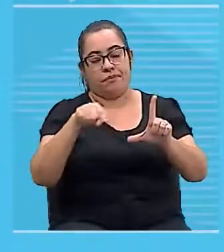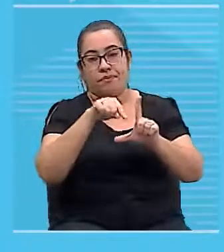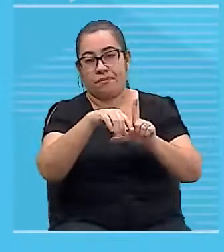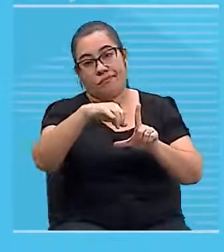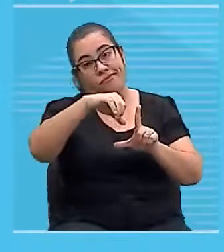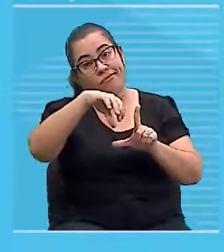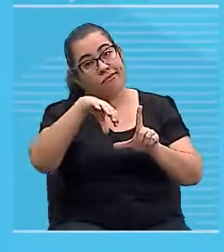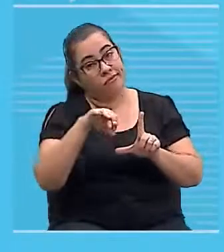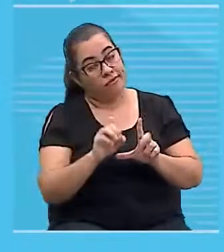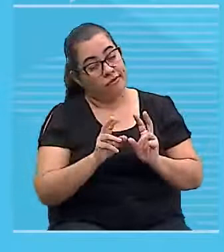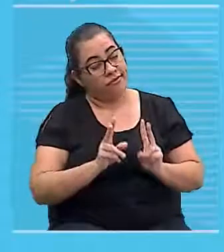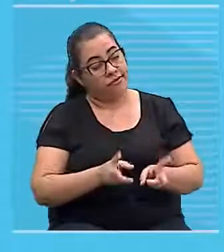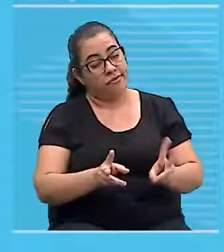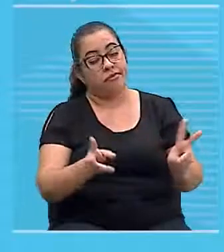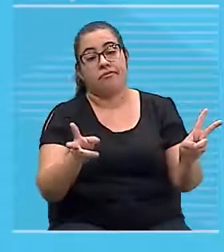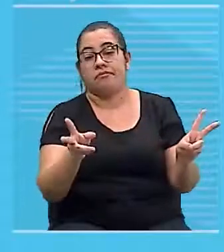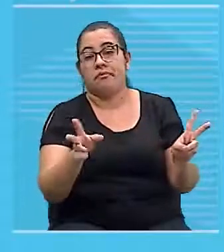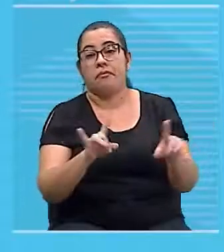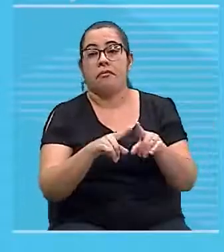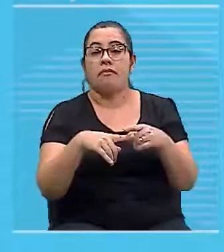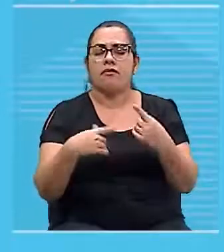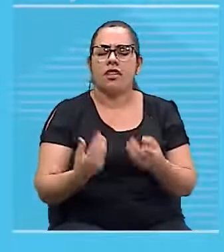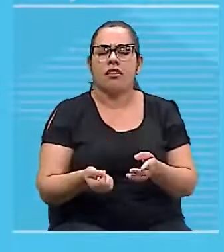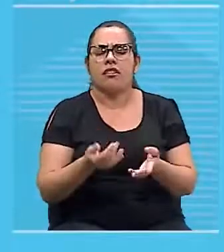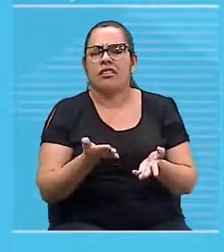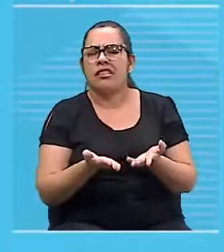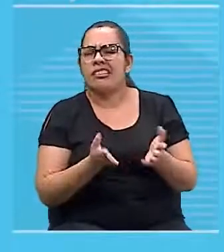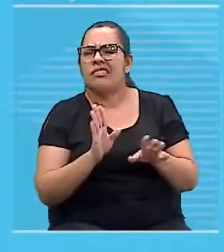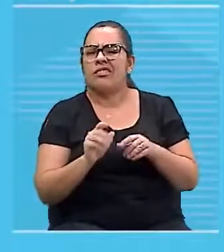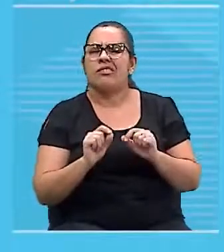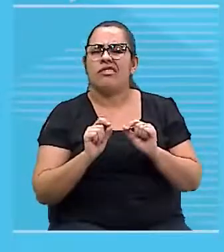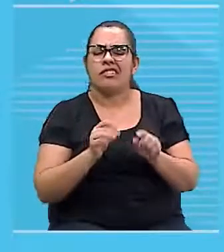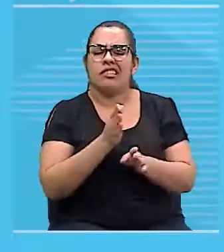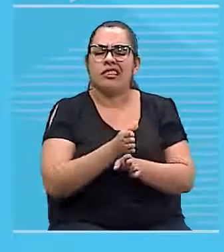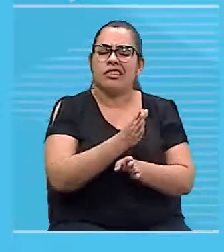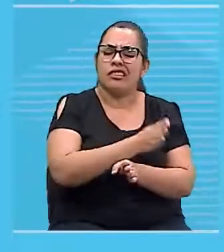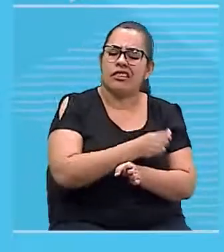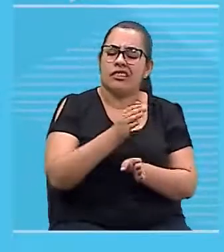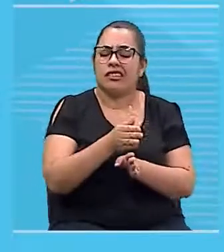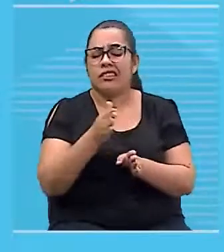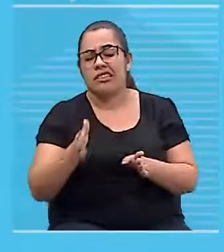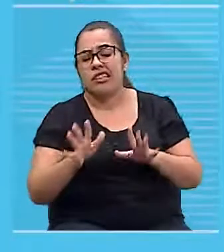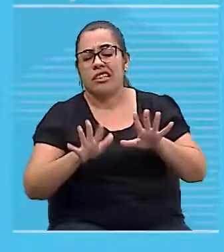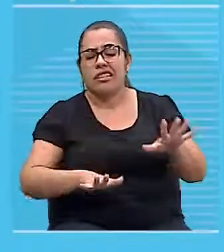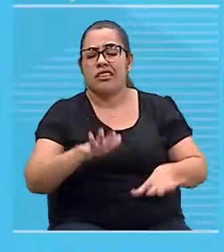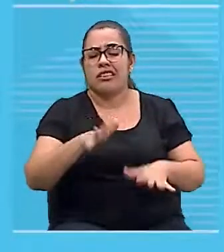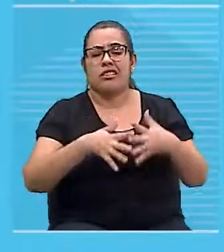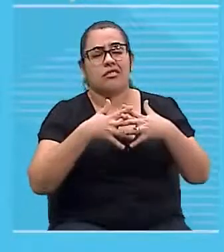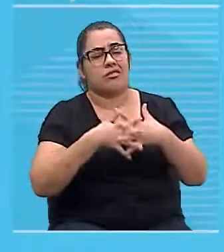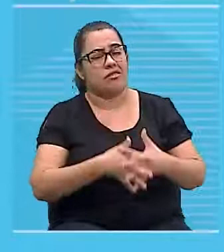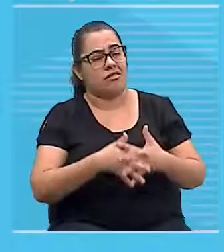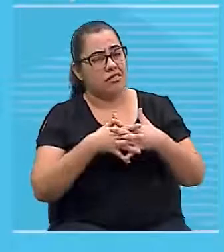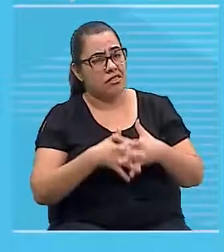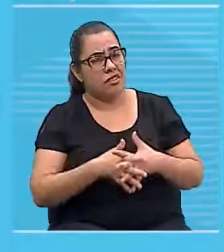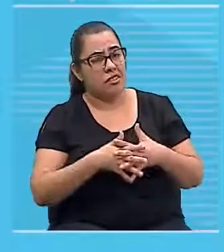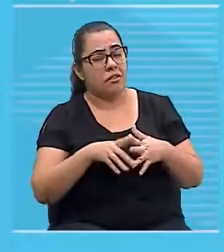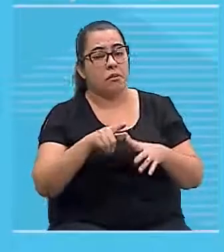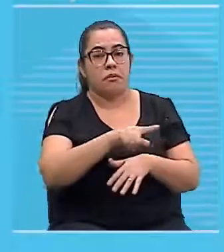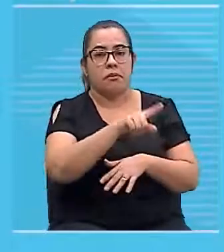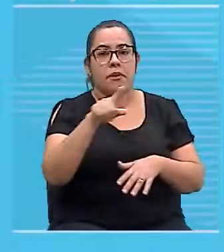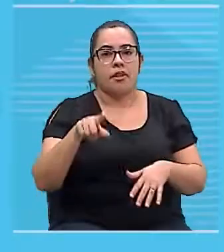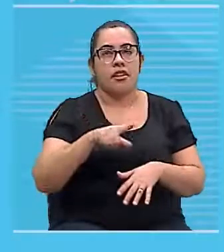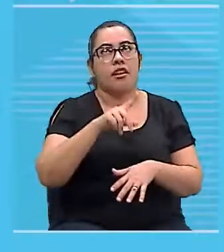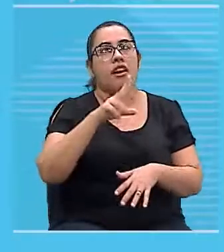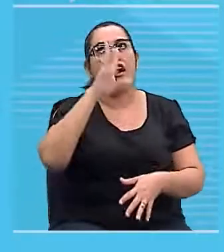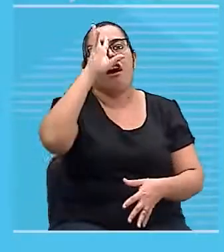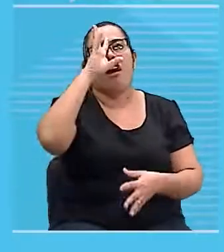Tá? Então o sentido é que dá um pouquinho mais de dor de cabeça. Mas você sabendo aplicar a